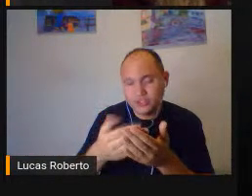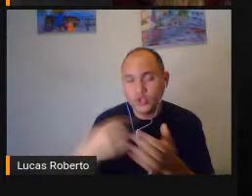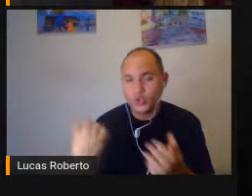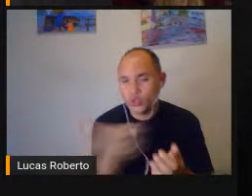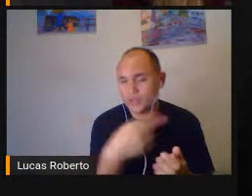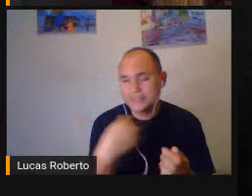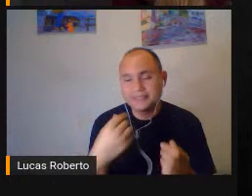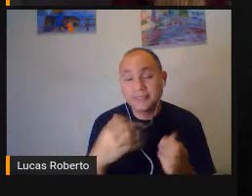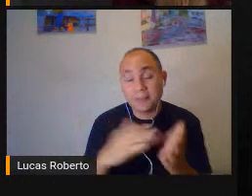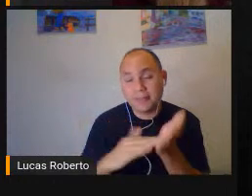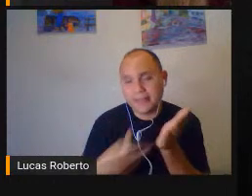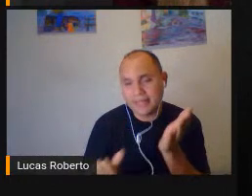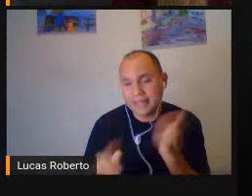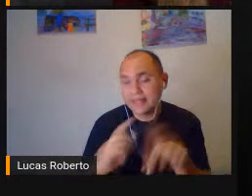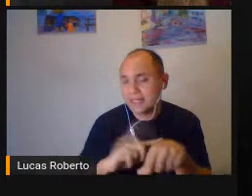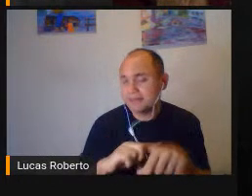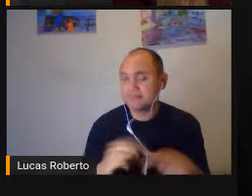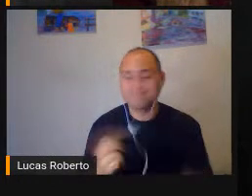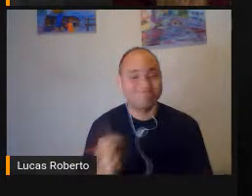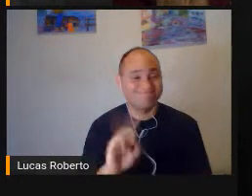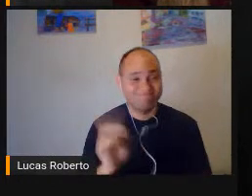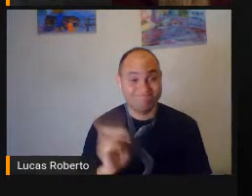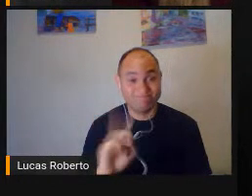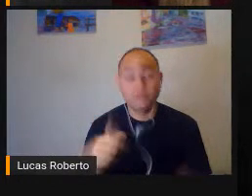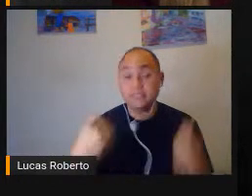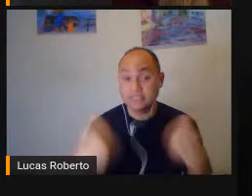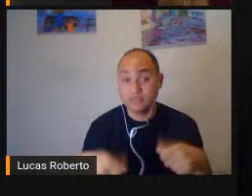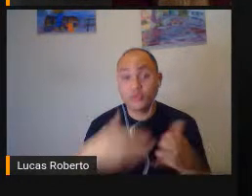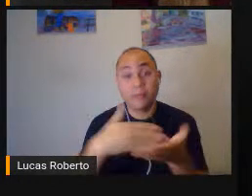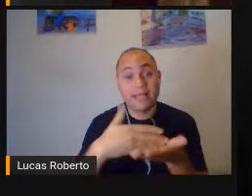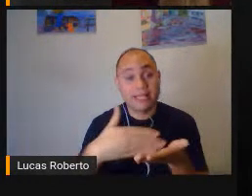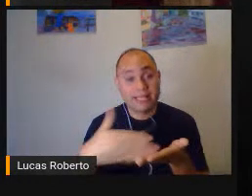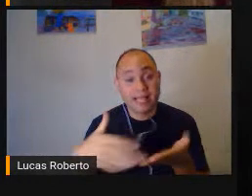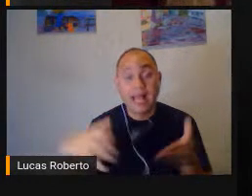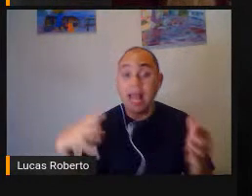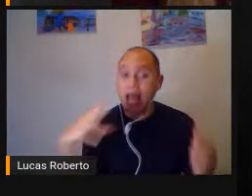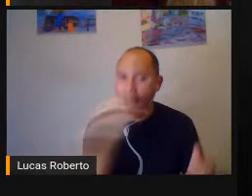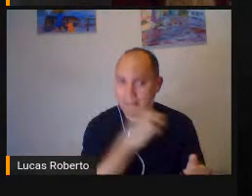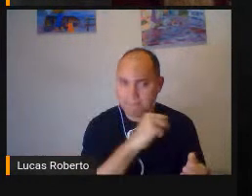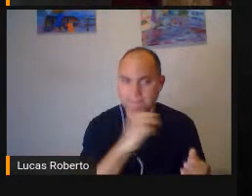ser iniciado Com ela Imediatamente Também